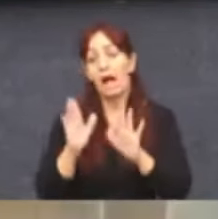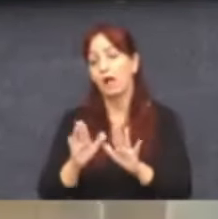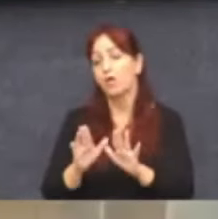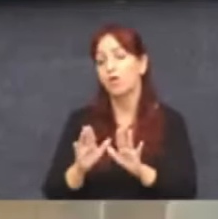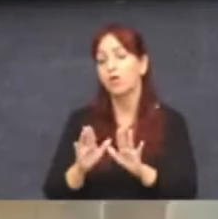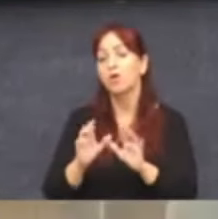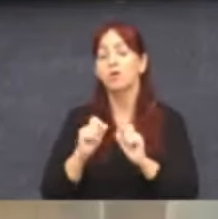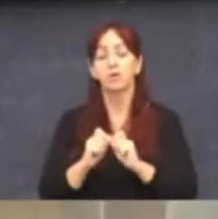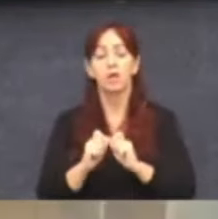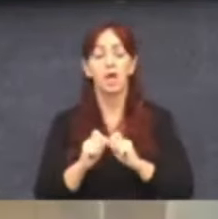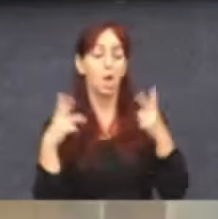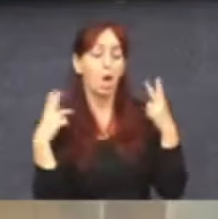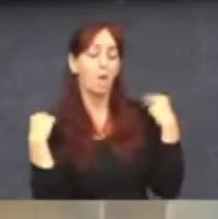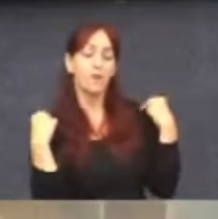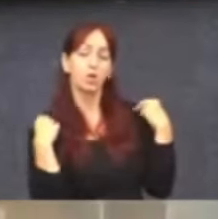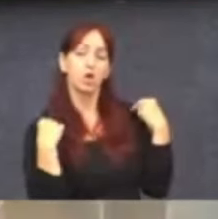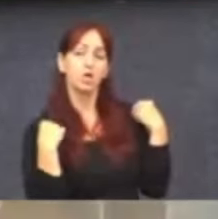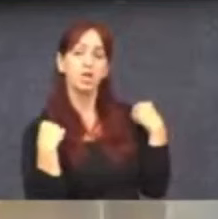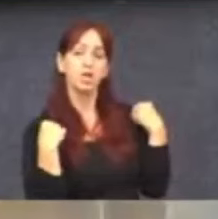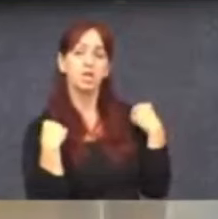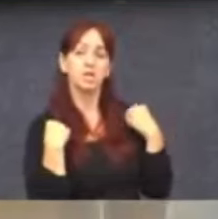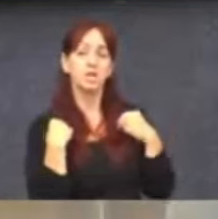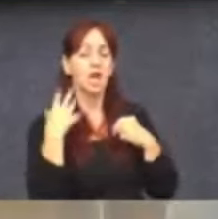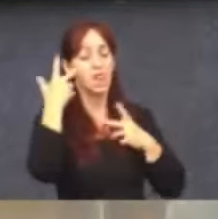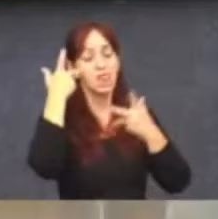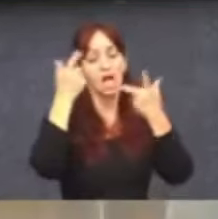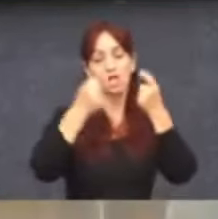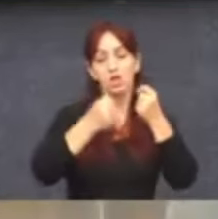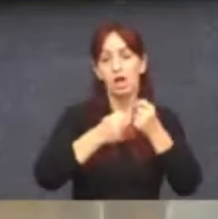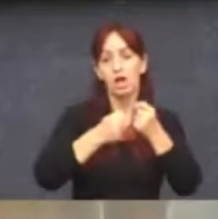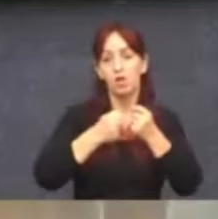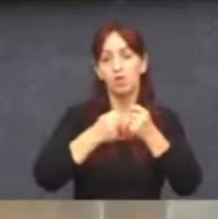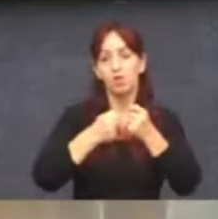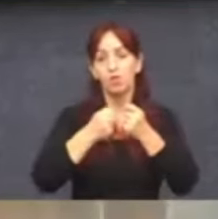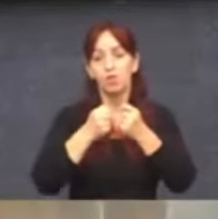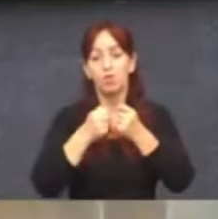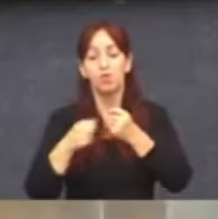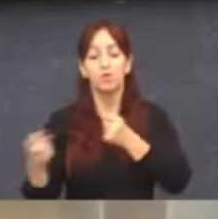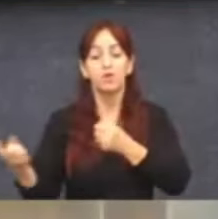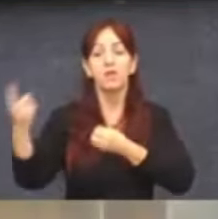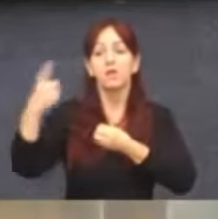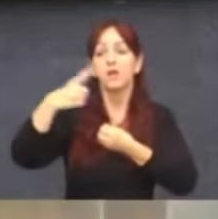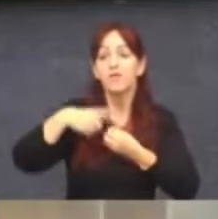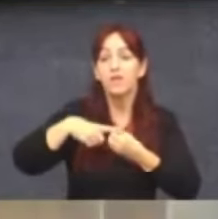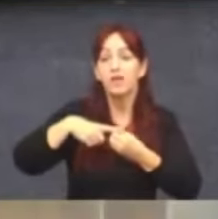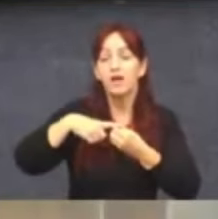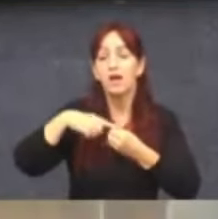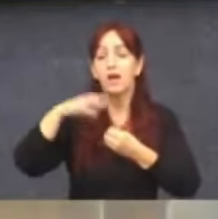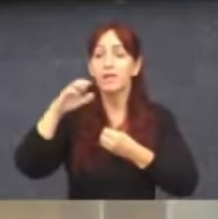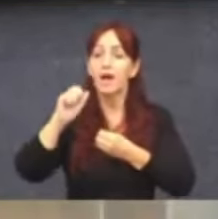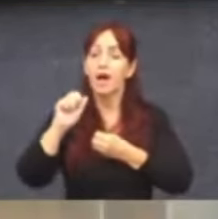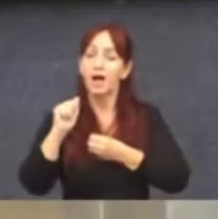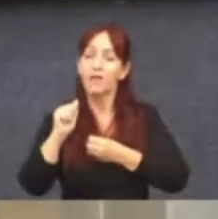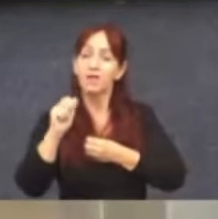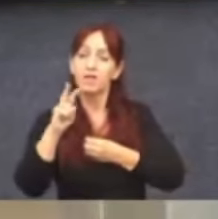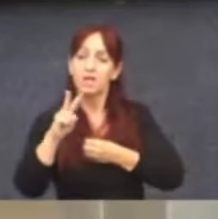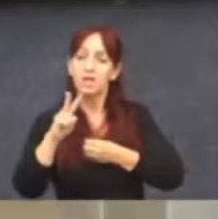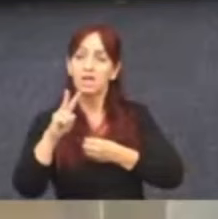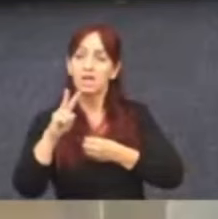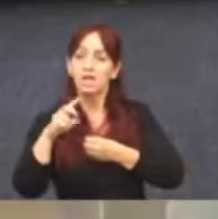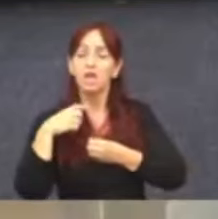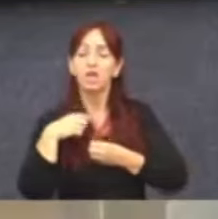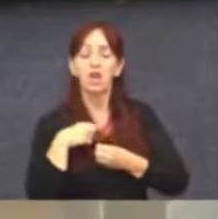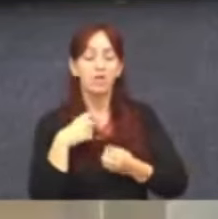automático, o que vier ordenado da Alfonso Pena 1212 vão cumprir. Isso é uma tolice. Cada um dos